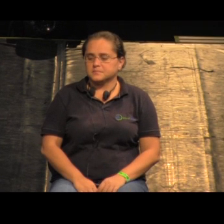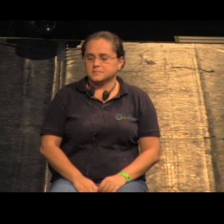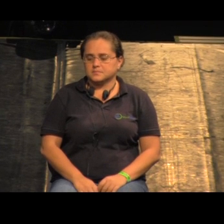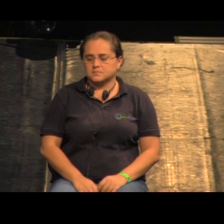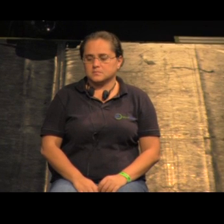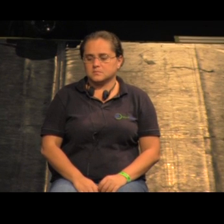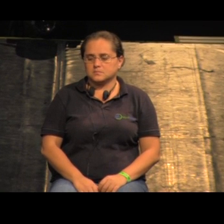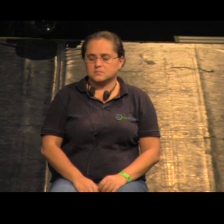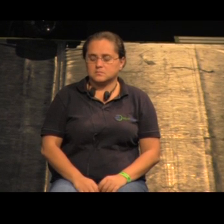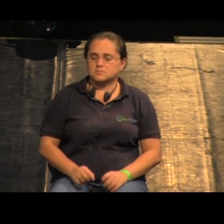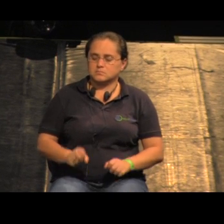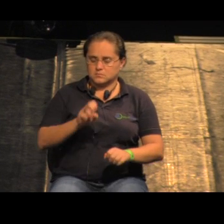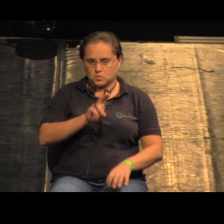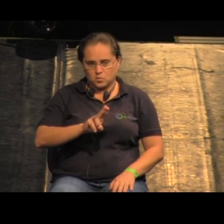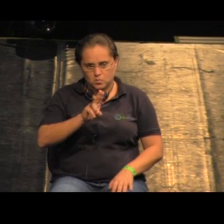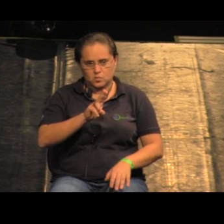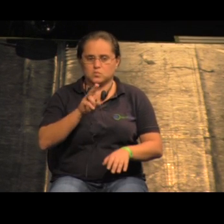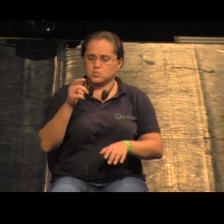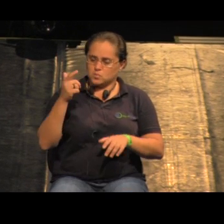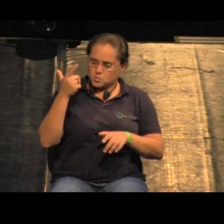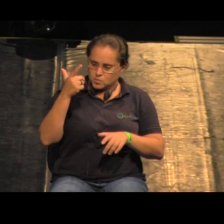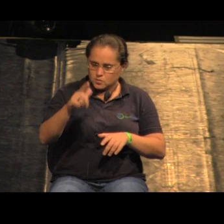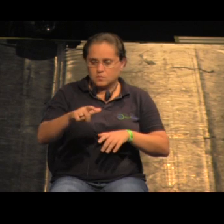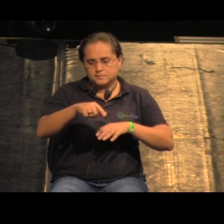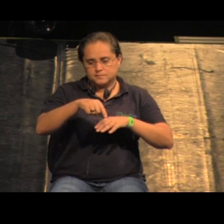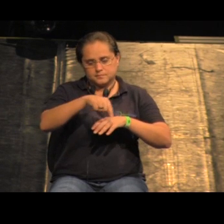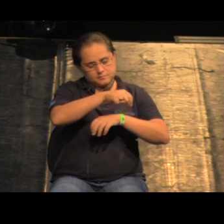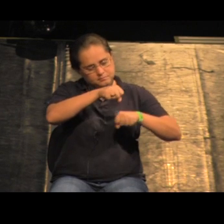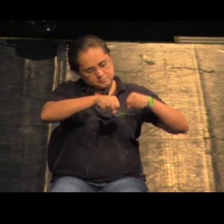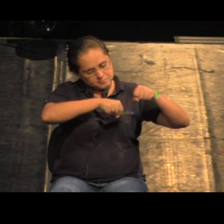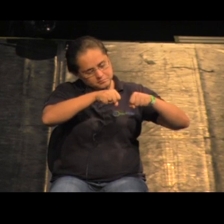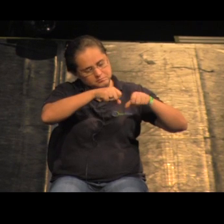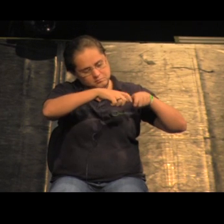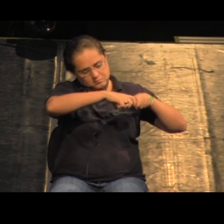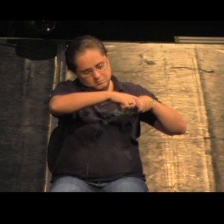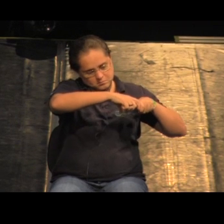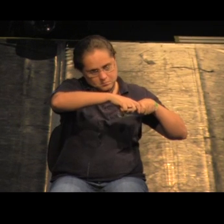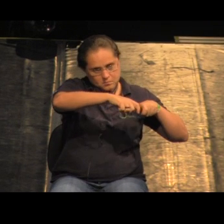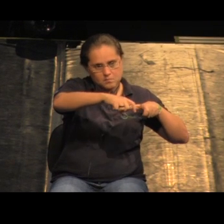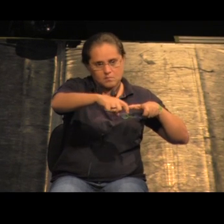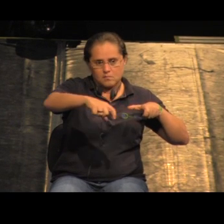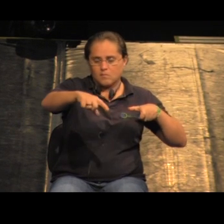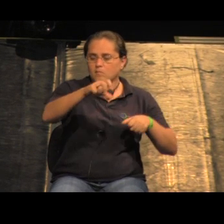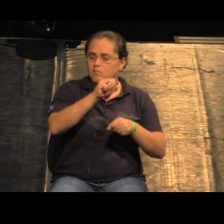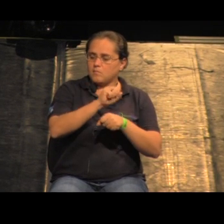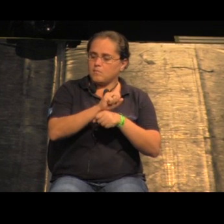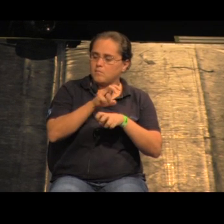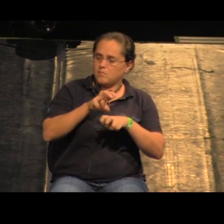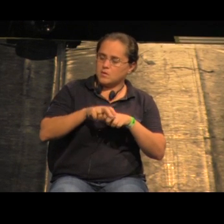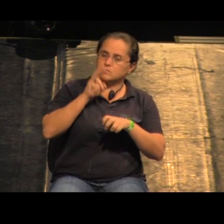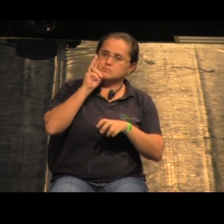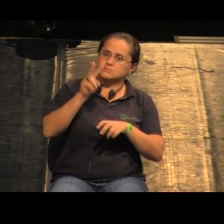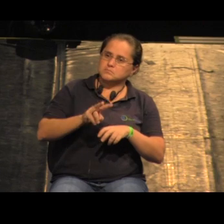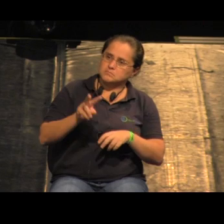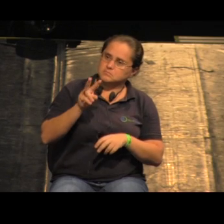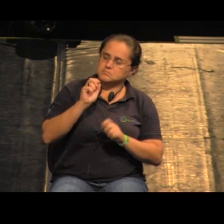condições de uso do lugar também como aqui esse é um refúgio então a gente cria uma plataforma liga ali e as pessoas podem parar sentar e olhar essa